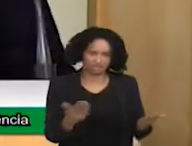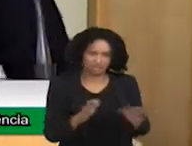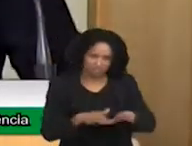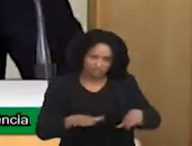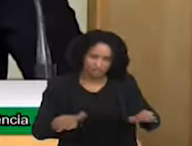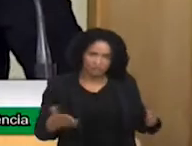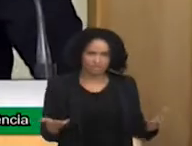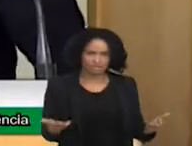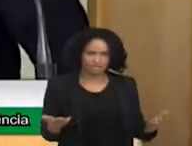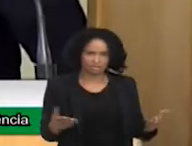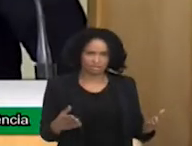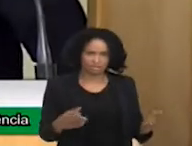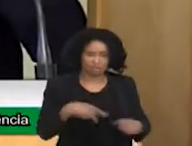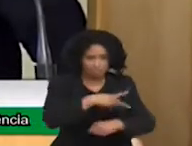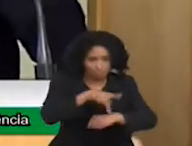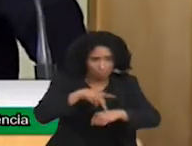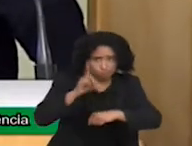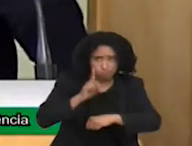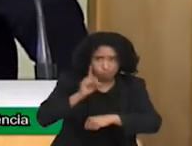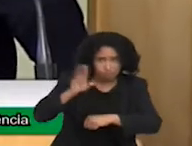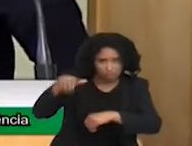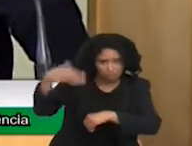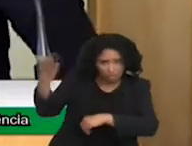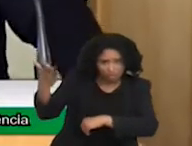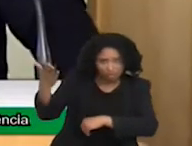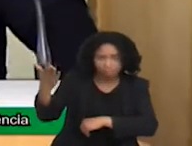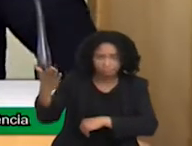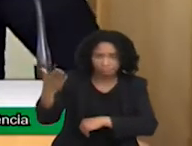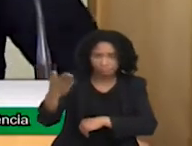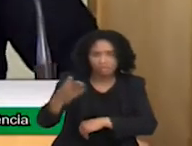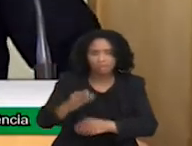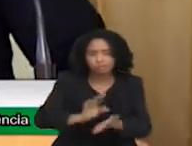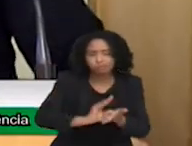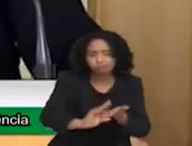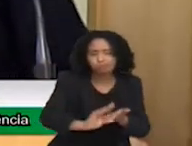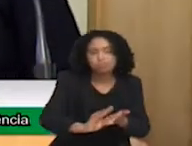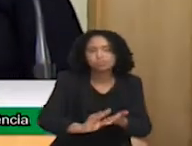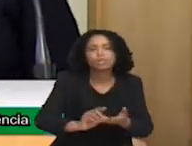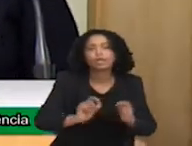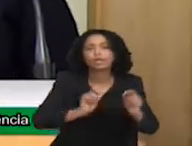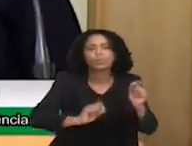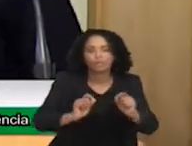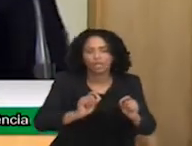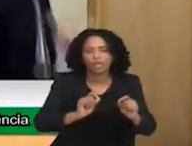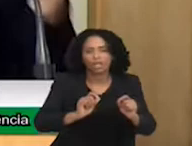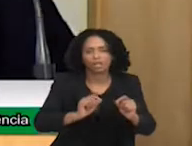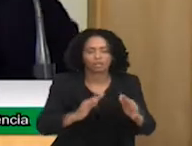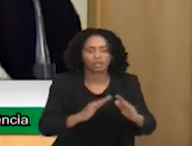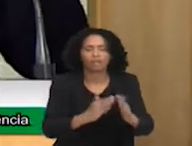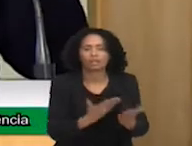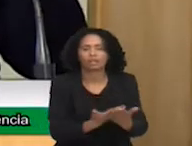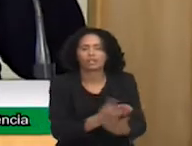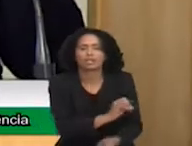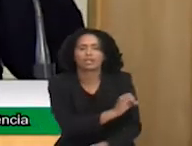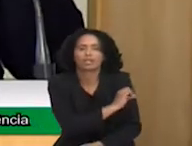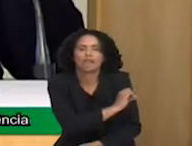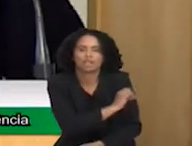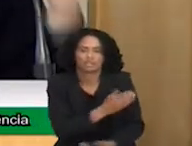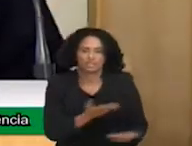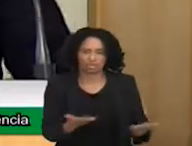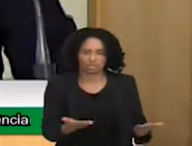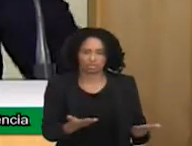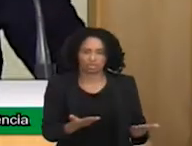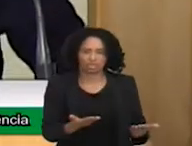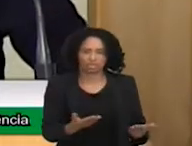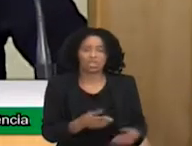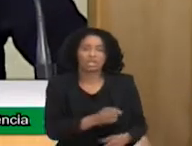na creche. Eles colocam essas crianças que têm um desenvolvimento atípico com equipes multidisciplinares nas creches.